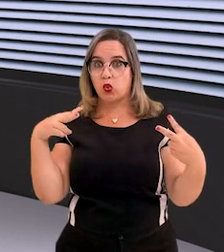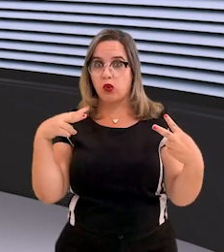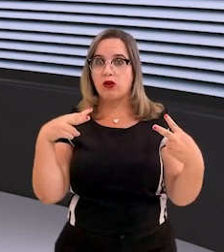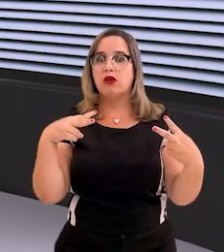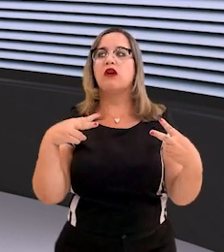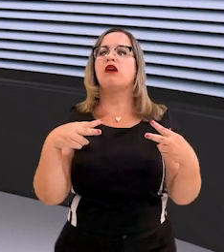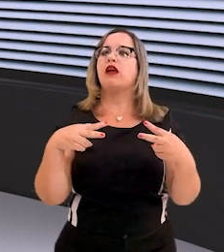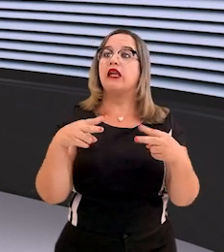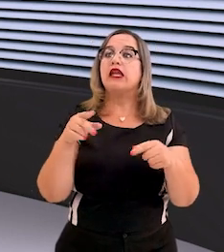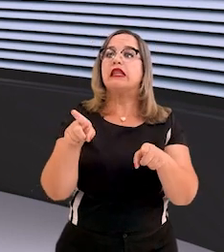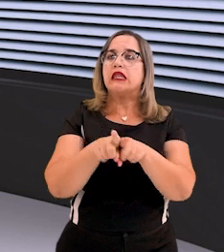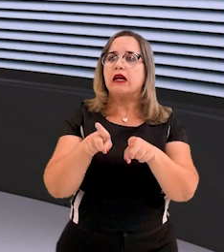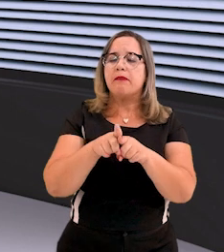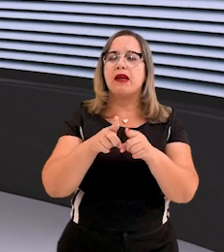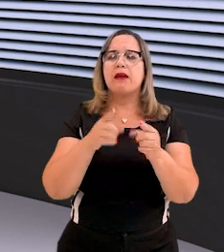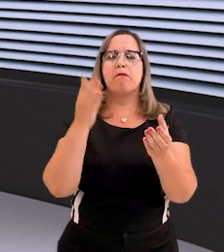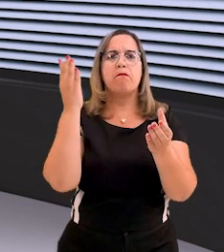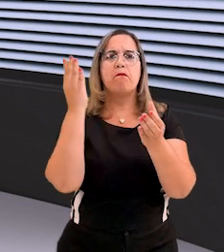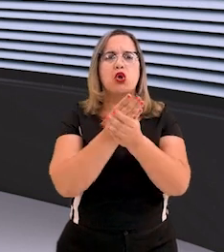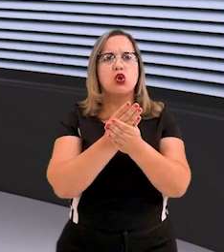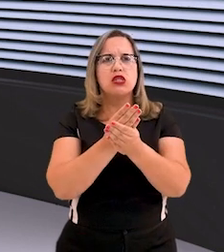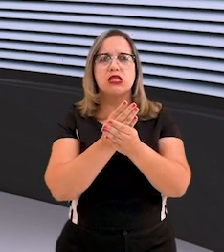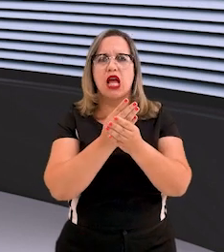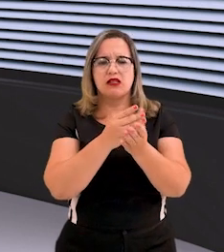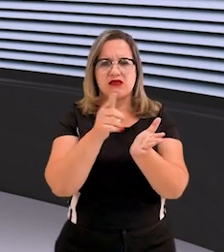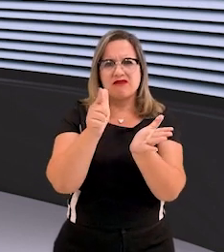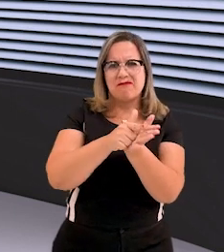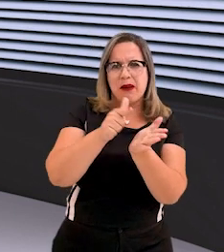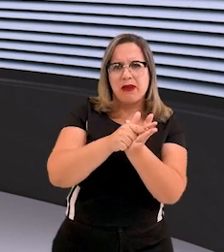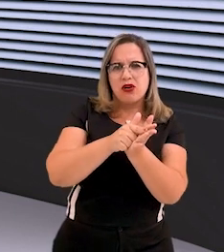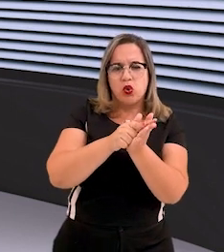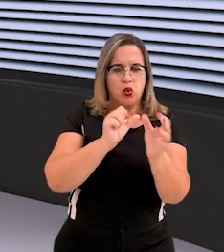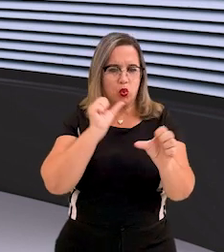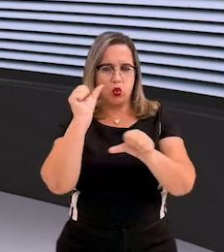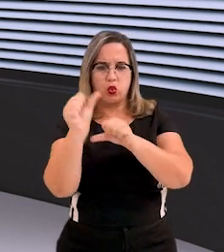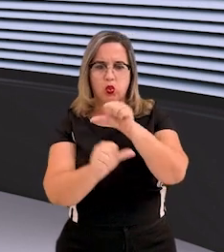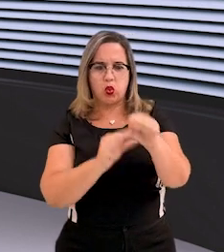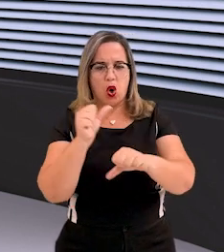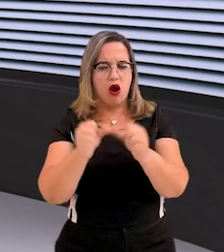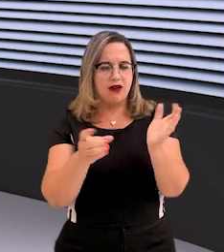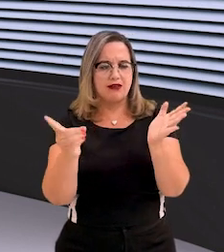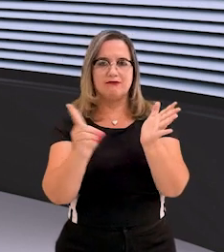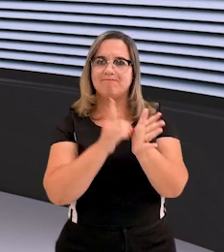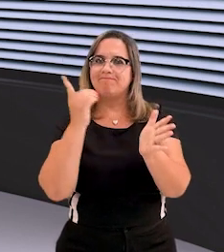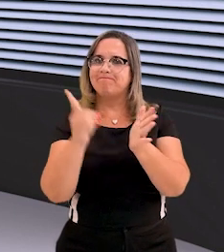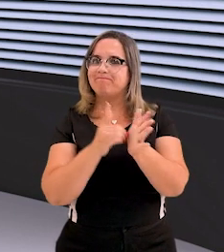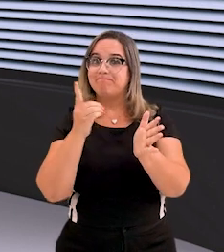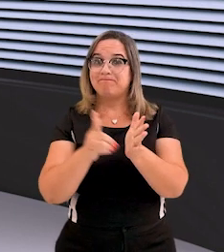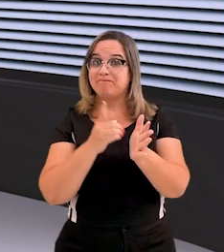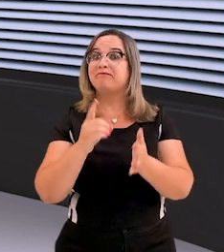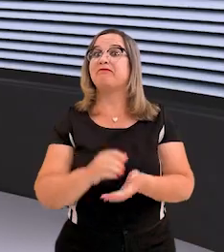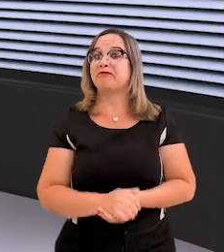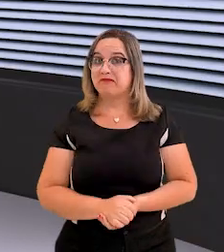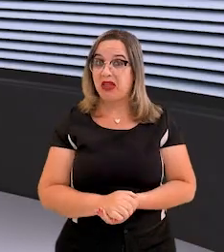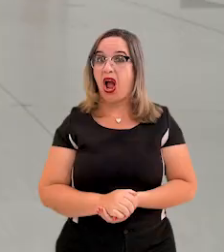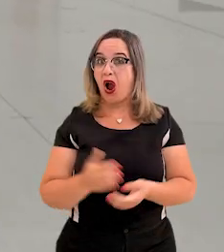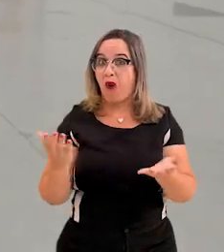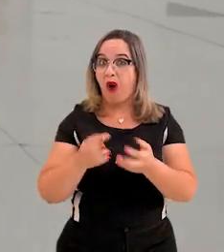plenário virtual e a virtualização de todos os processos que deixaram de circular